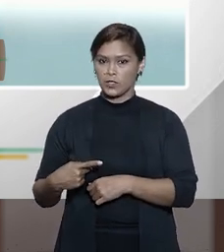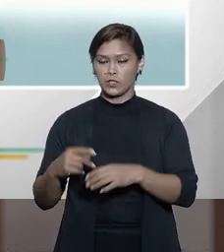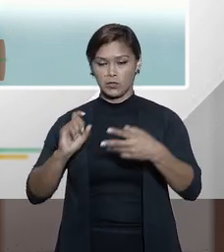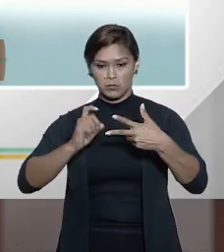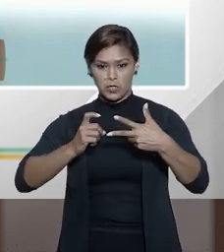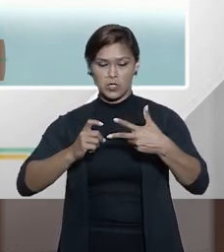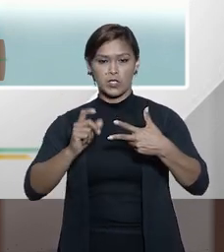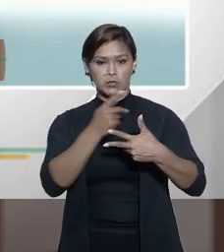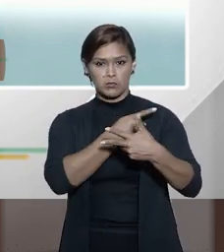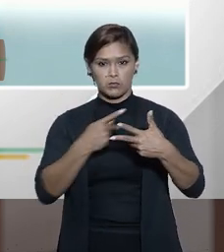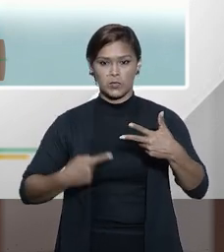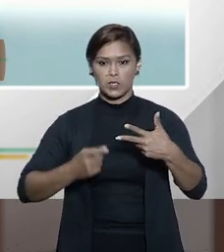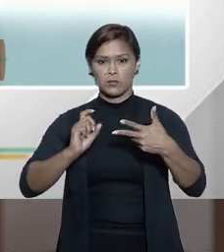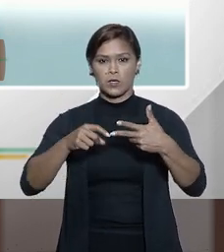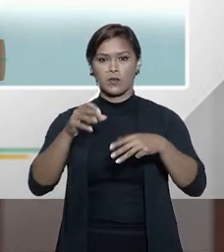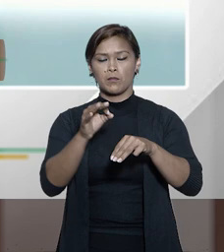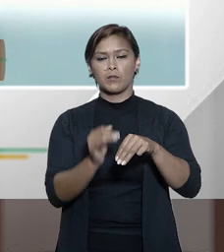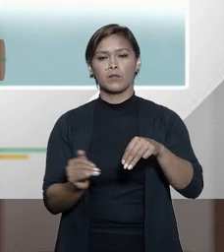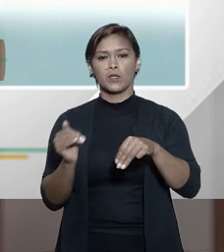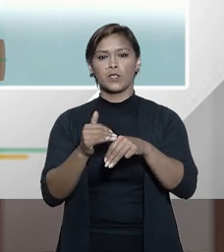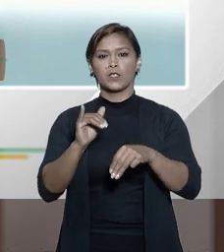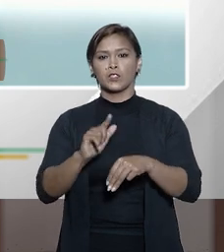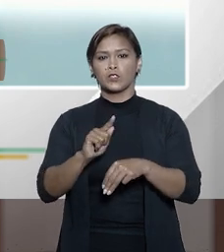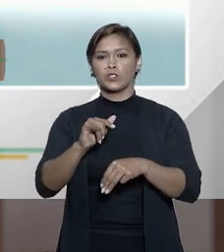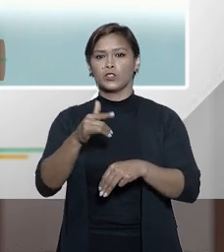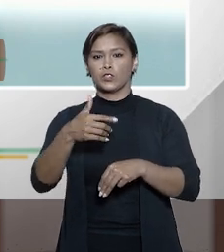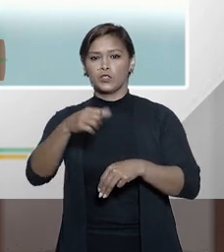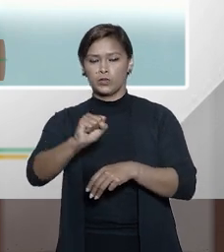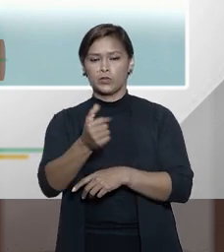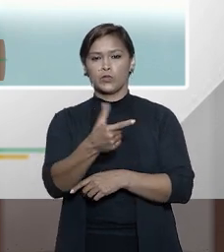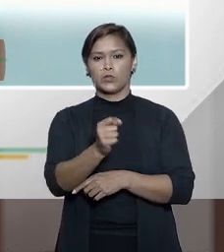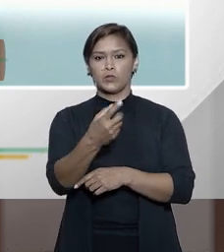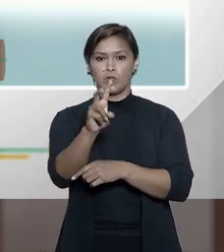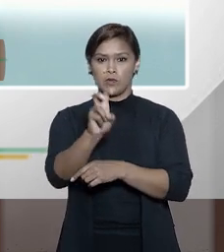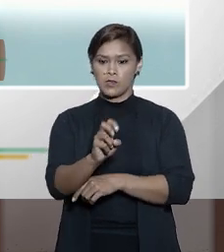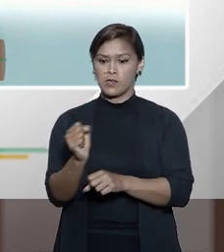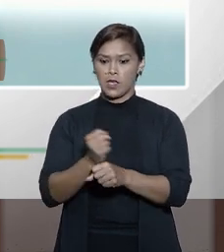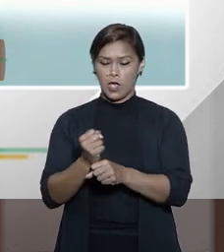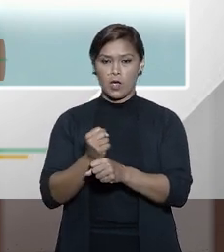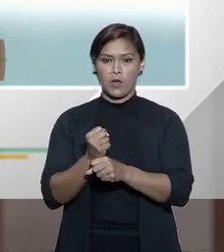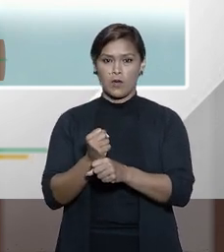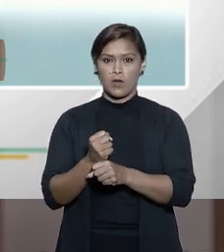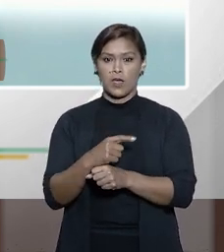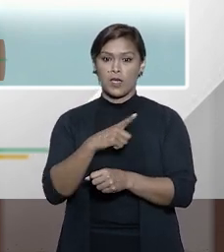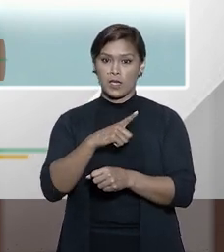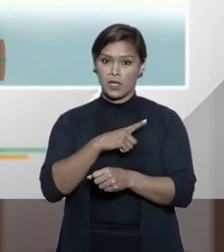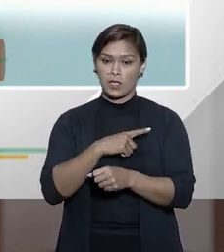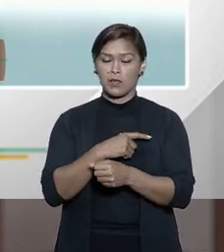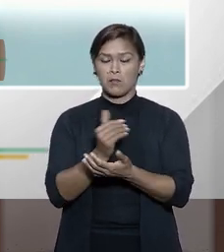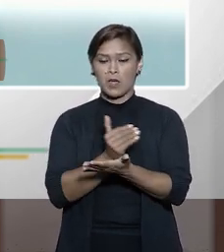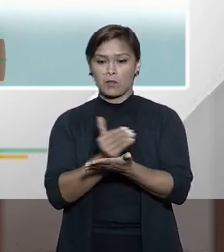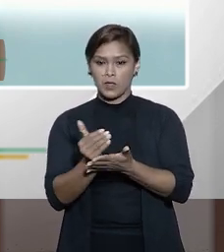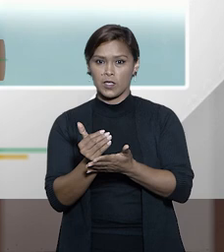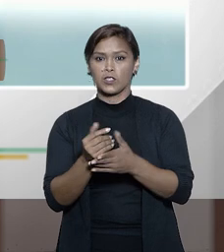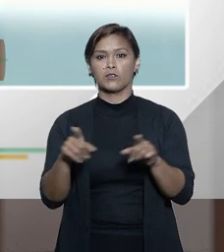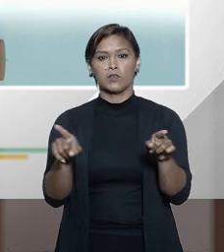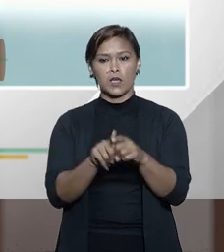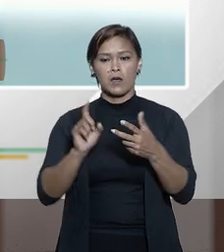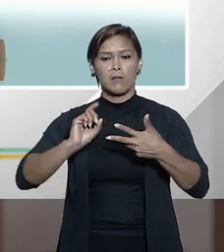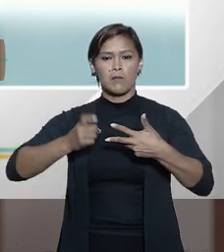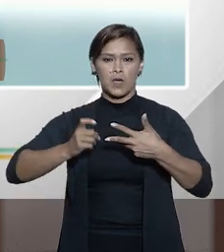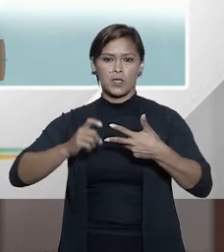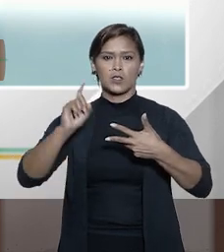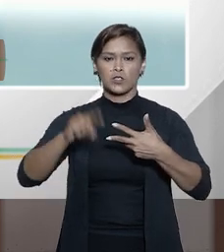comissão do Executivo, presidida pelo ministro Gilson Dippe, em 2005, e tivemos também uma iniciativa, também no